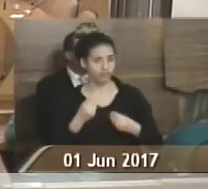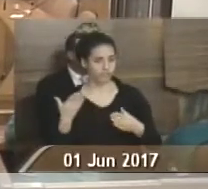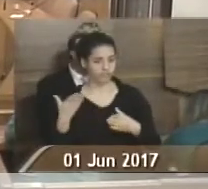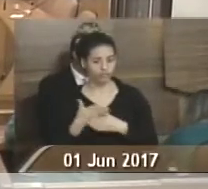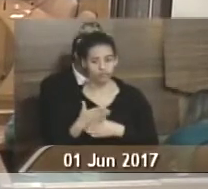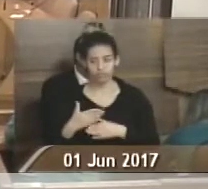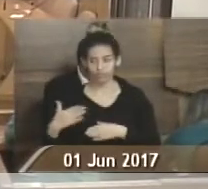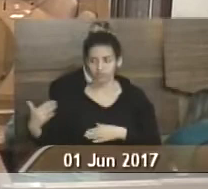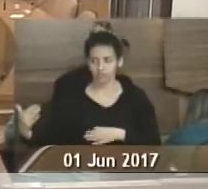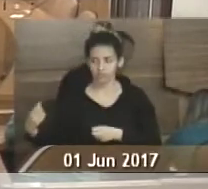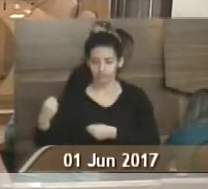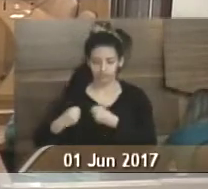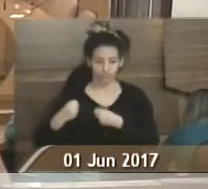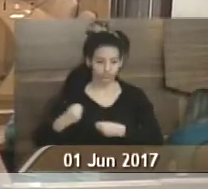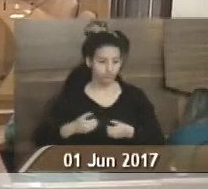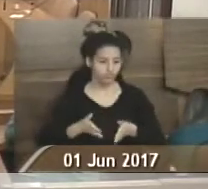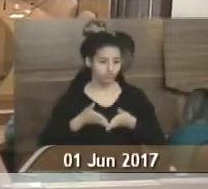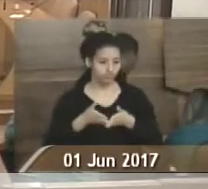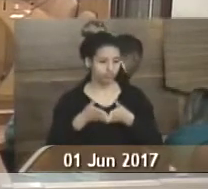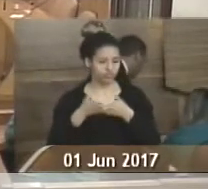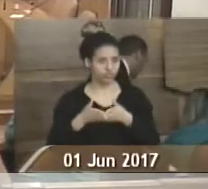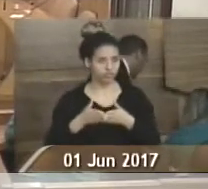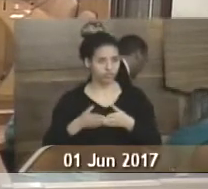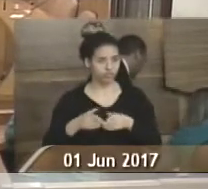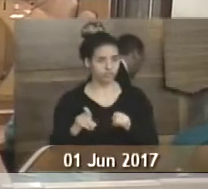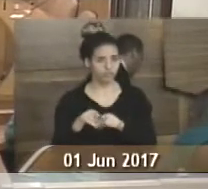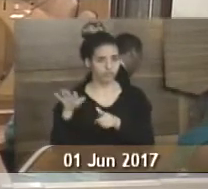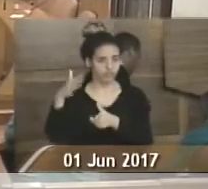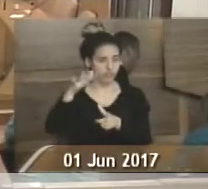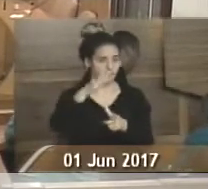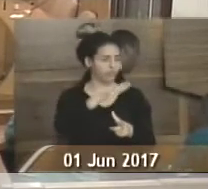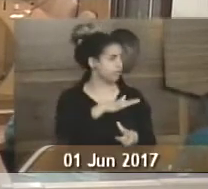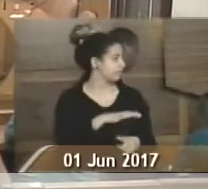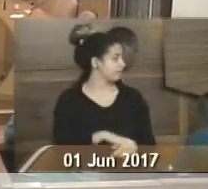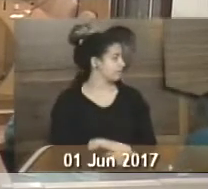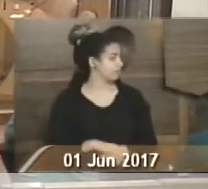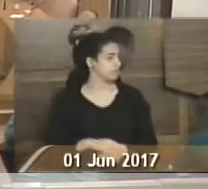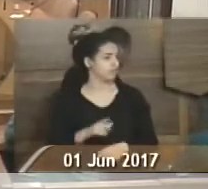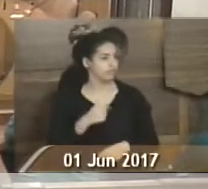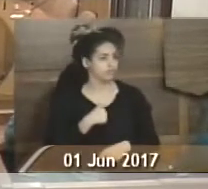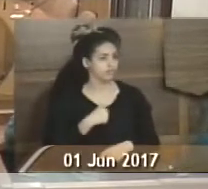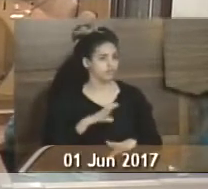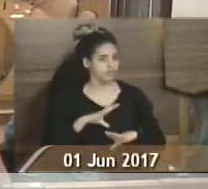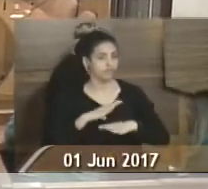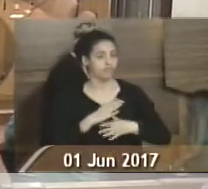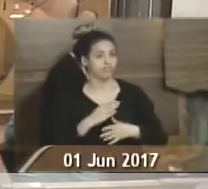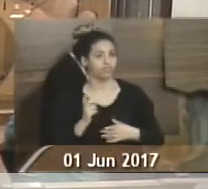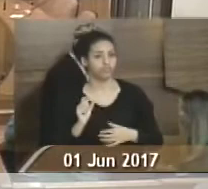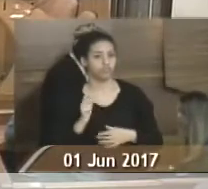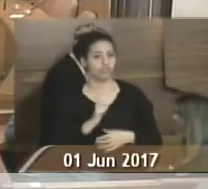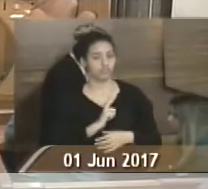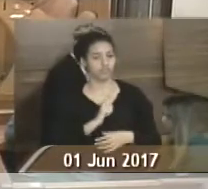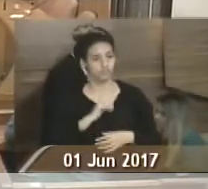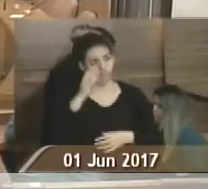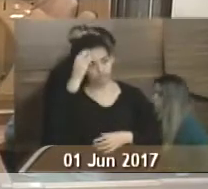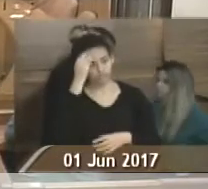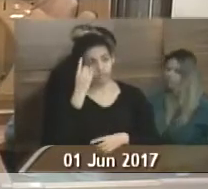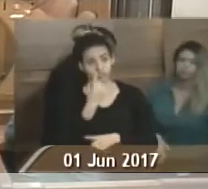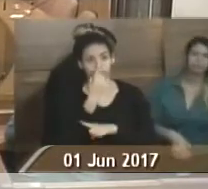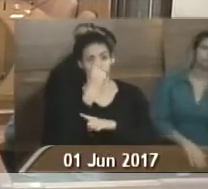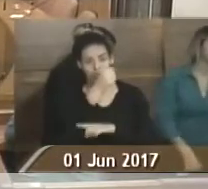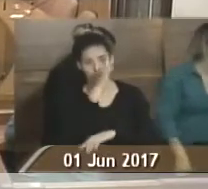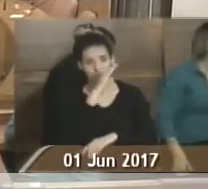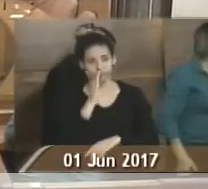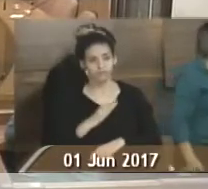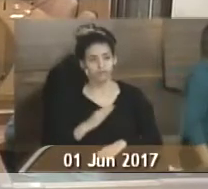Não, concordo. Então, nós temos o nosso mérito. De vez em quando, eu defendo um pouquinho do que nós temos em Angra, já não temos muita coisa boa, então, se é o único do Brasil,